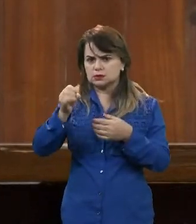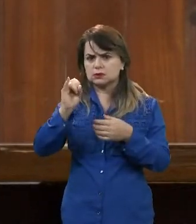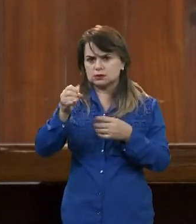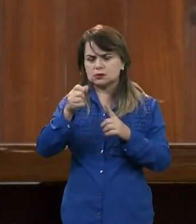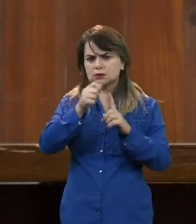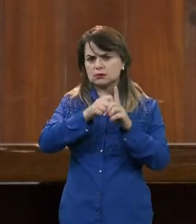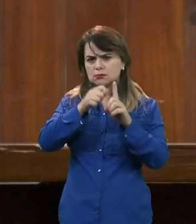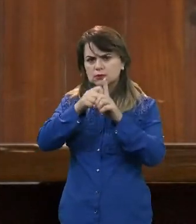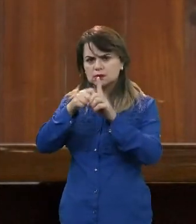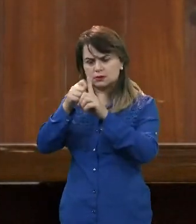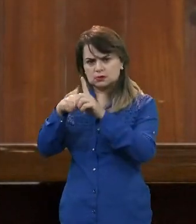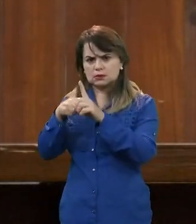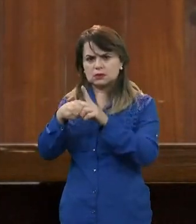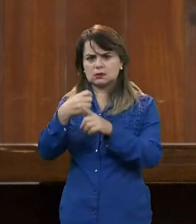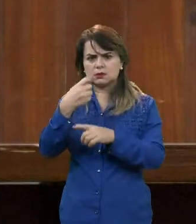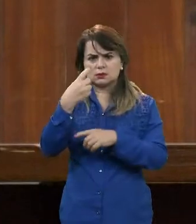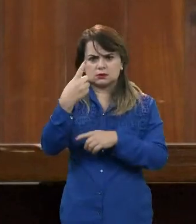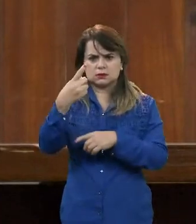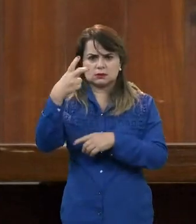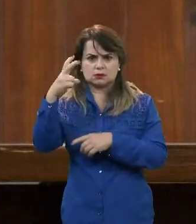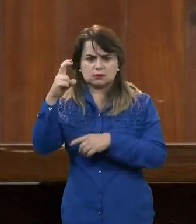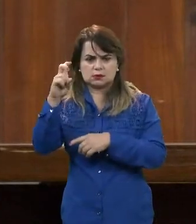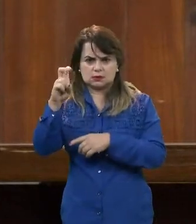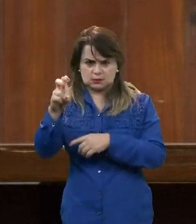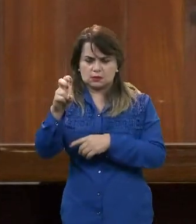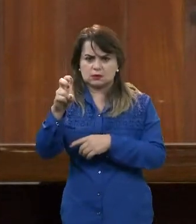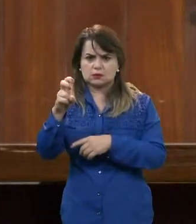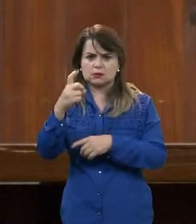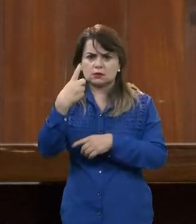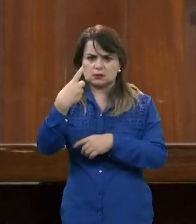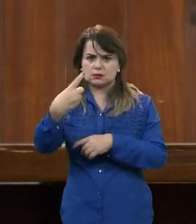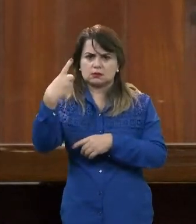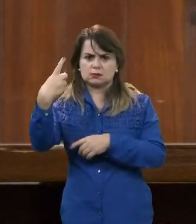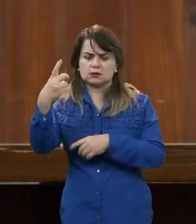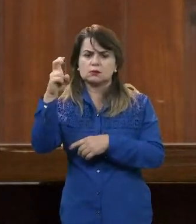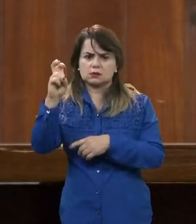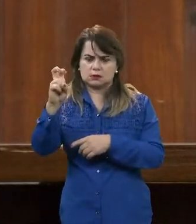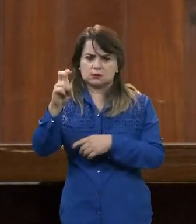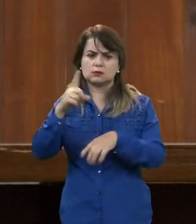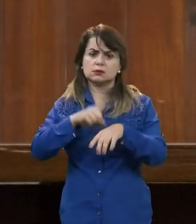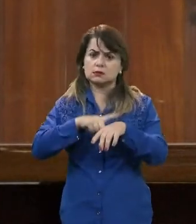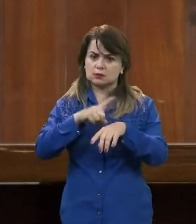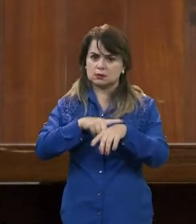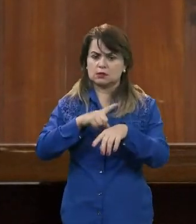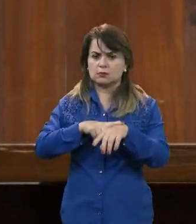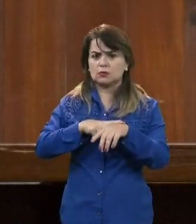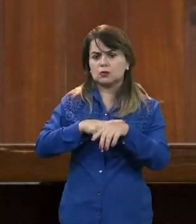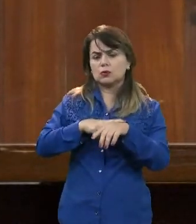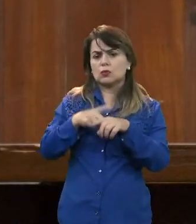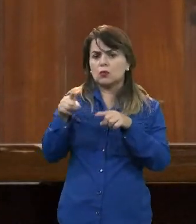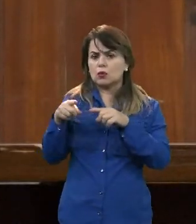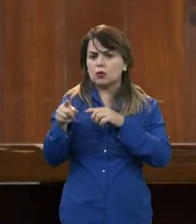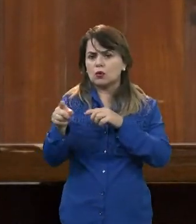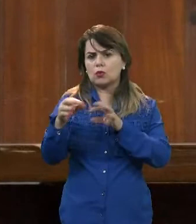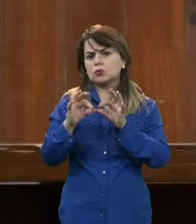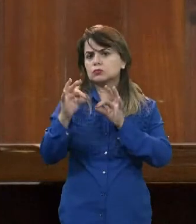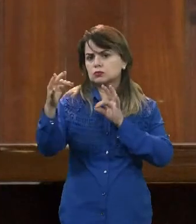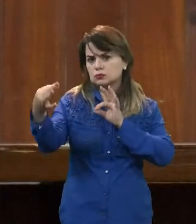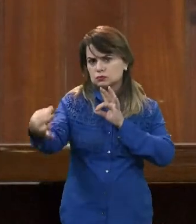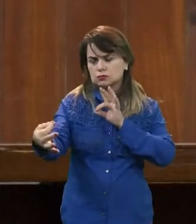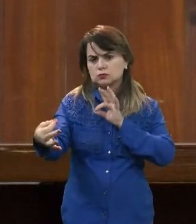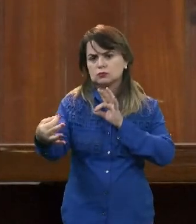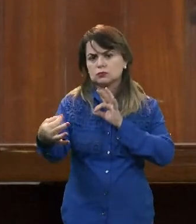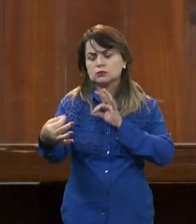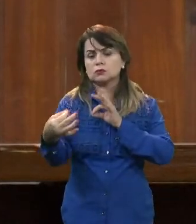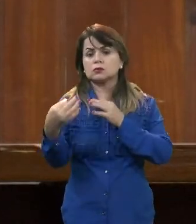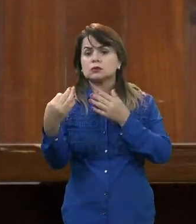né, presidente? Então, eles ficam... O prazo mais longo é que acaba sendo um atrativo nesse aspecto, né? Não seria